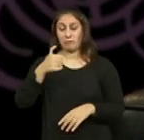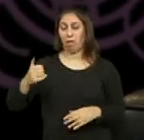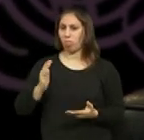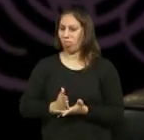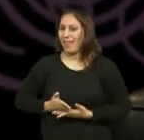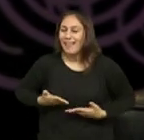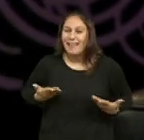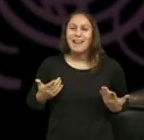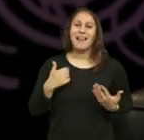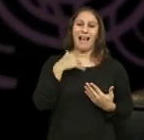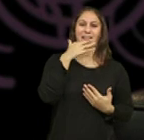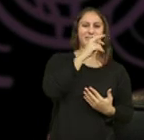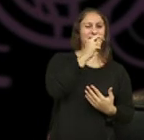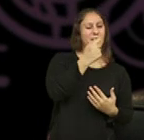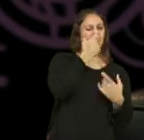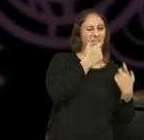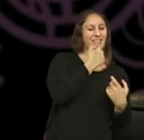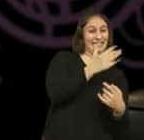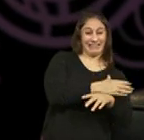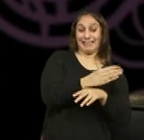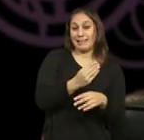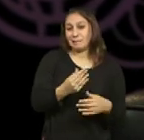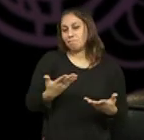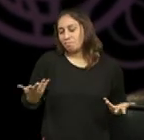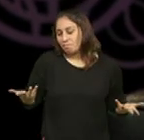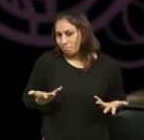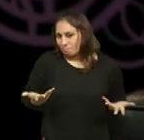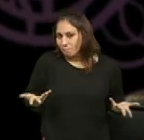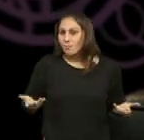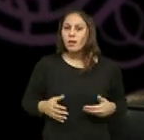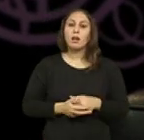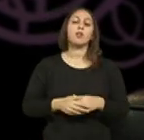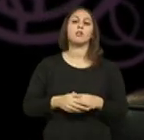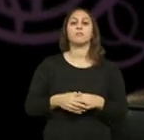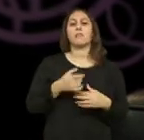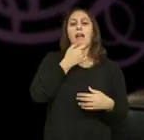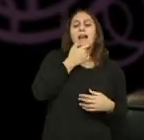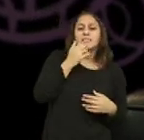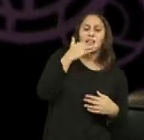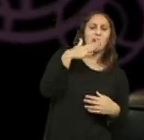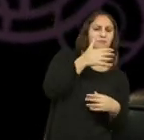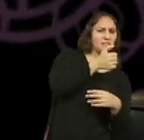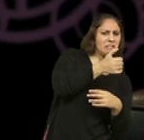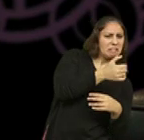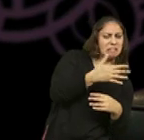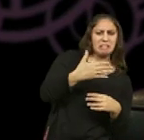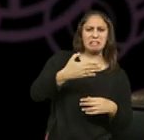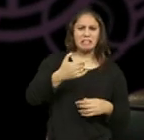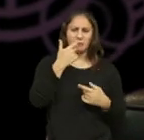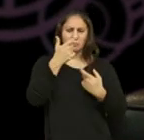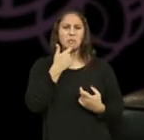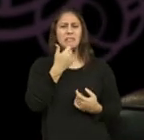aos 55, aos 33 já era Tardio. Portanto, tudo que não seja, suponho eu, 15, 17, já